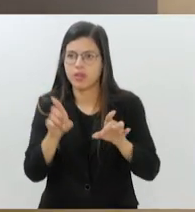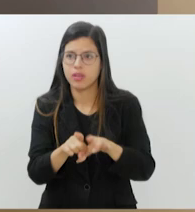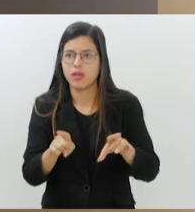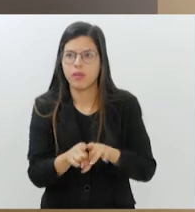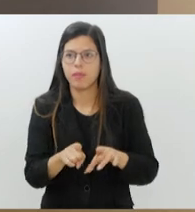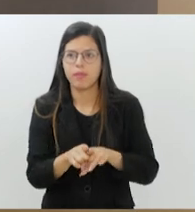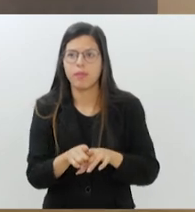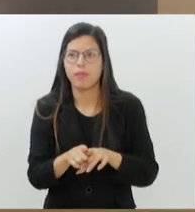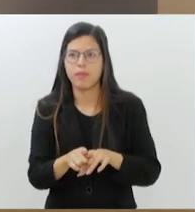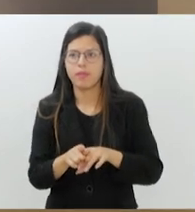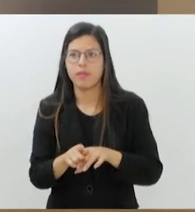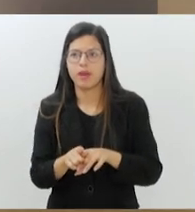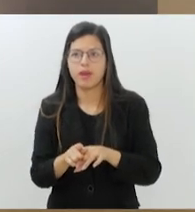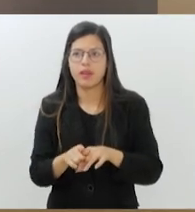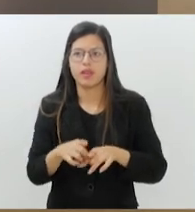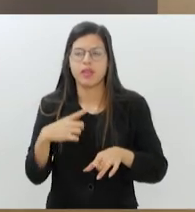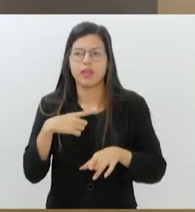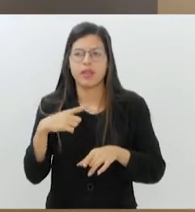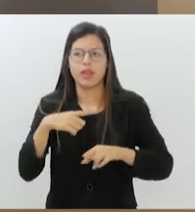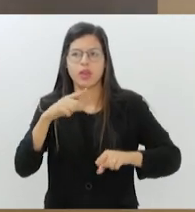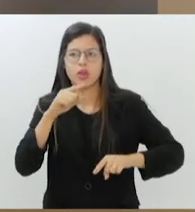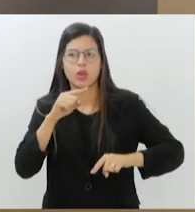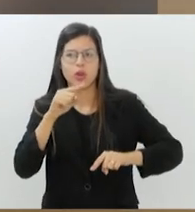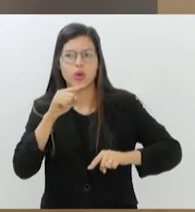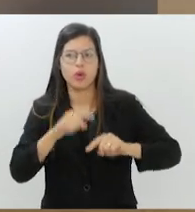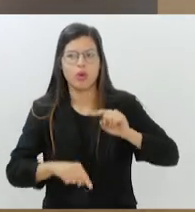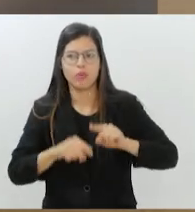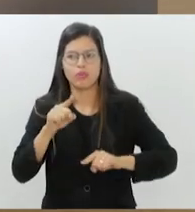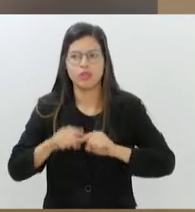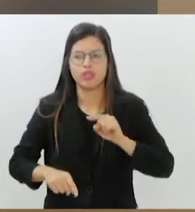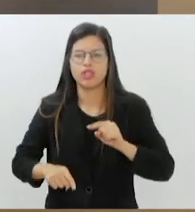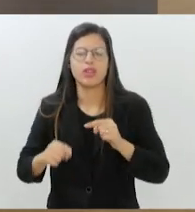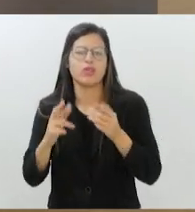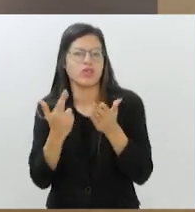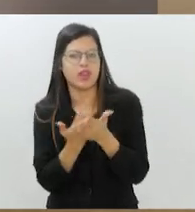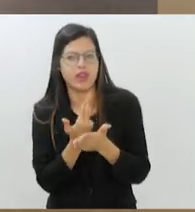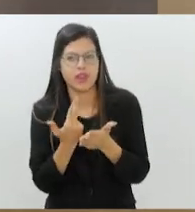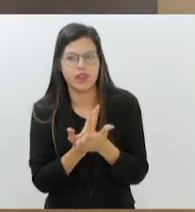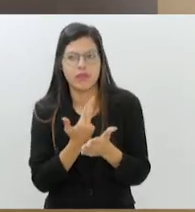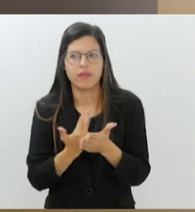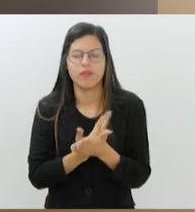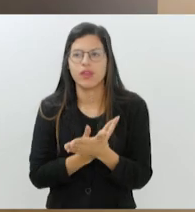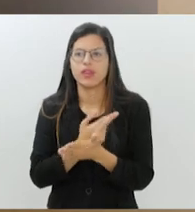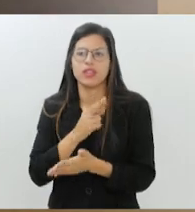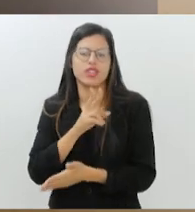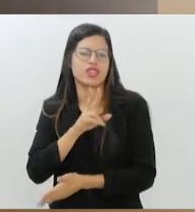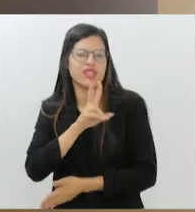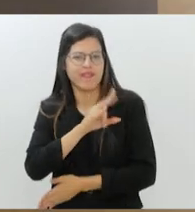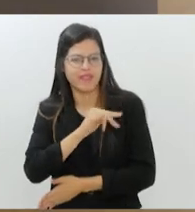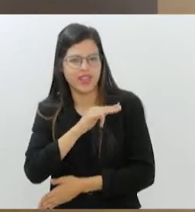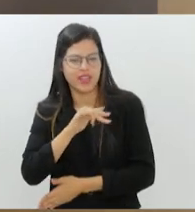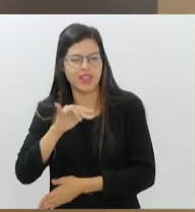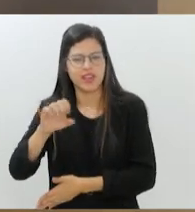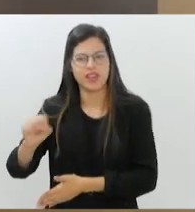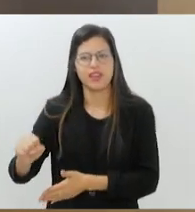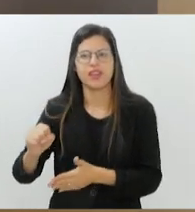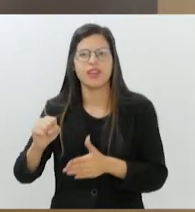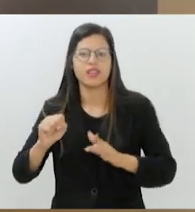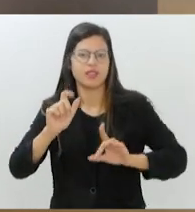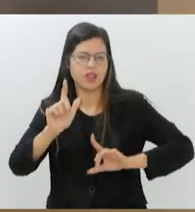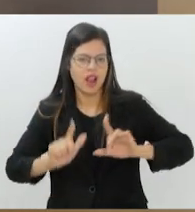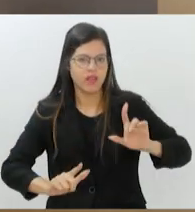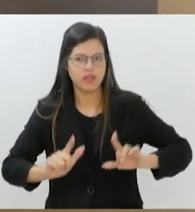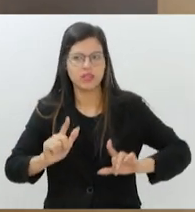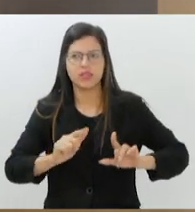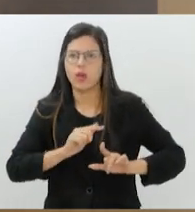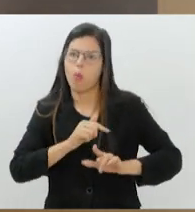considerável de objetos de cultura de massa, como revistas, vinis, aberturas de televisão e daí por